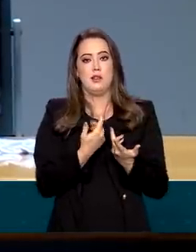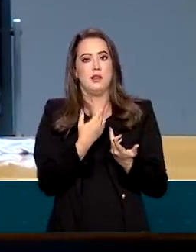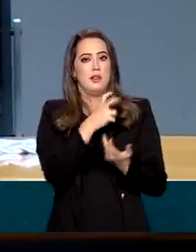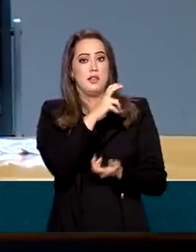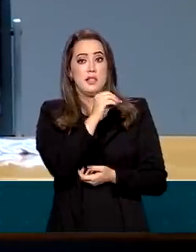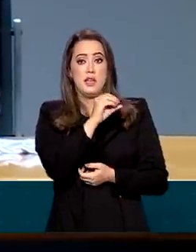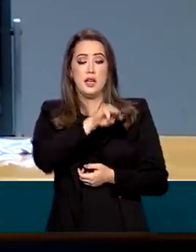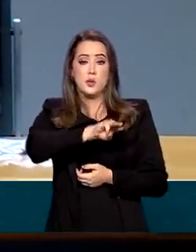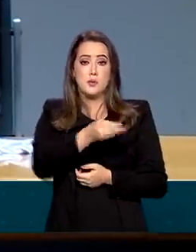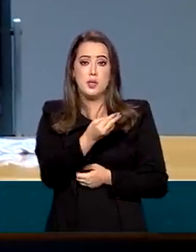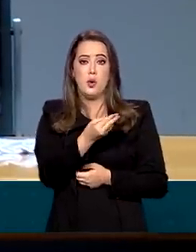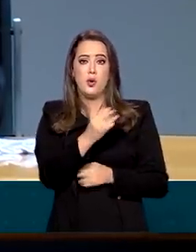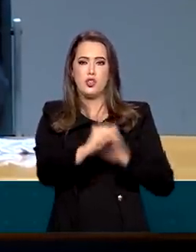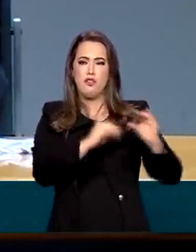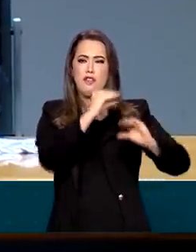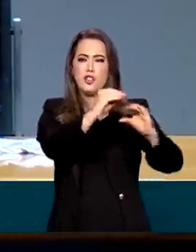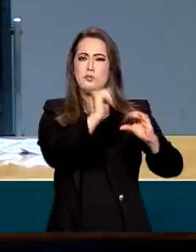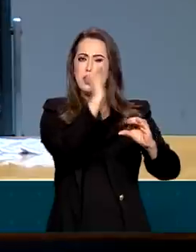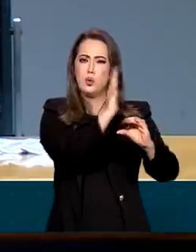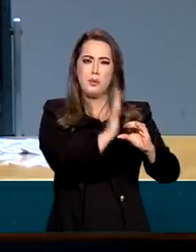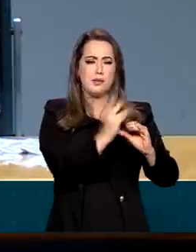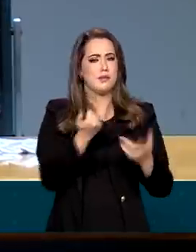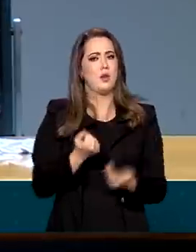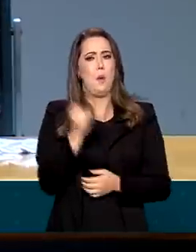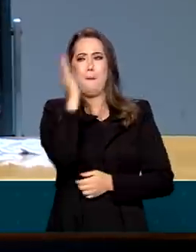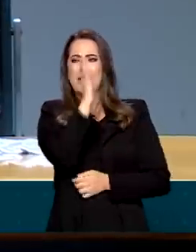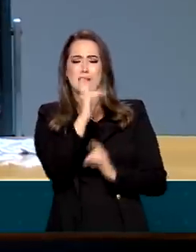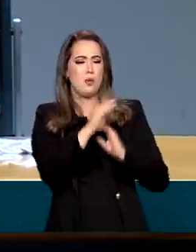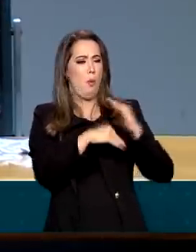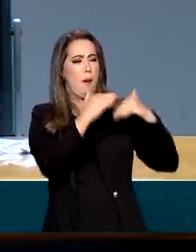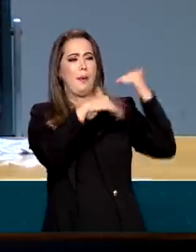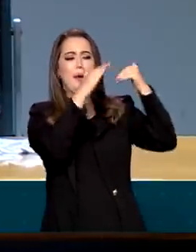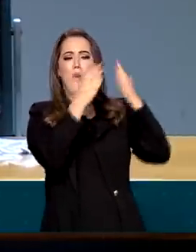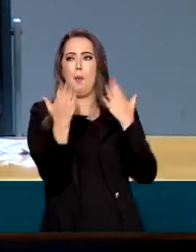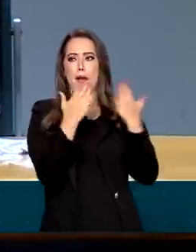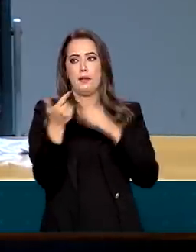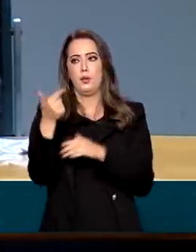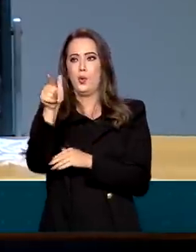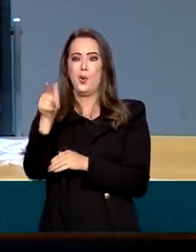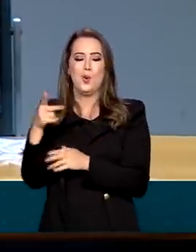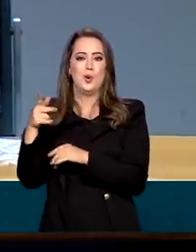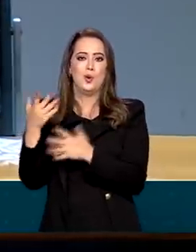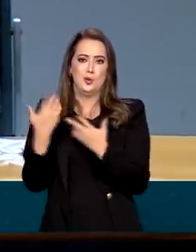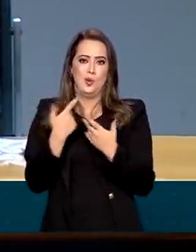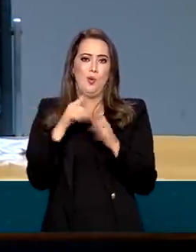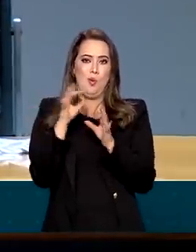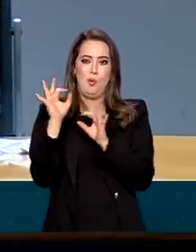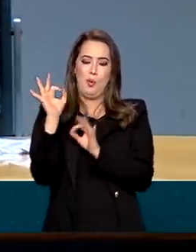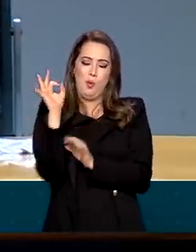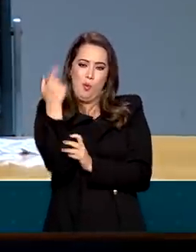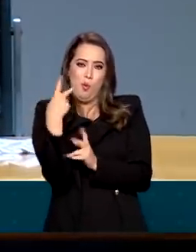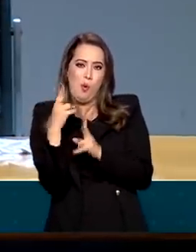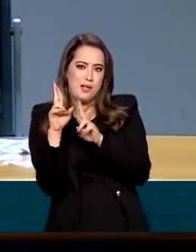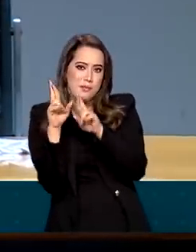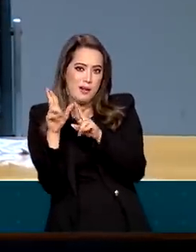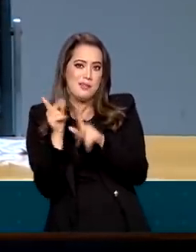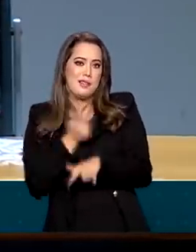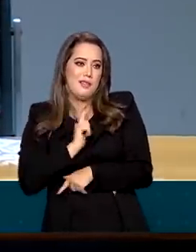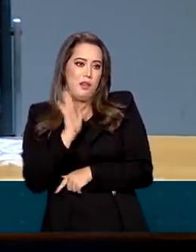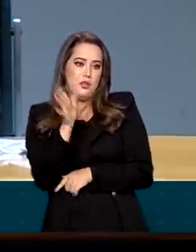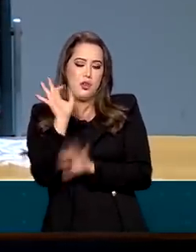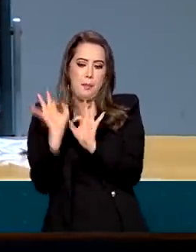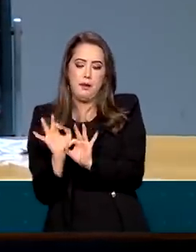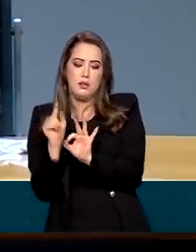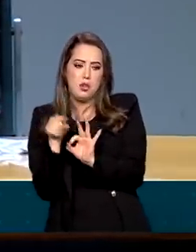contratados para os próximos anos, o Brasil vai crescer mais do que as previsões para o ano que vem. O Brasil vai crescer bem mais do que as previsões estão sendo feitas.